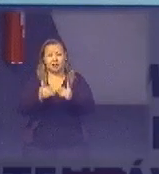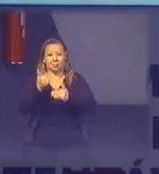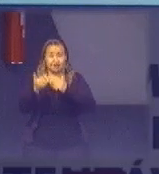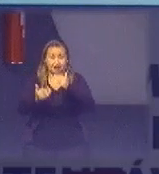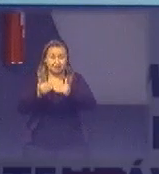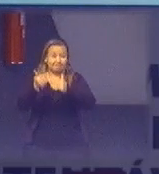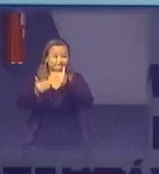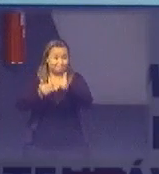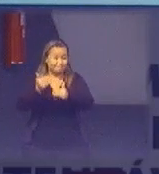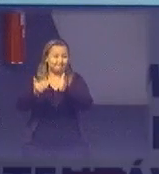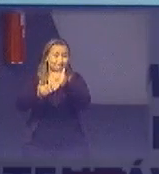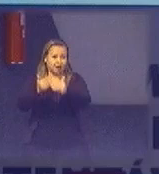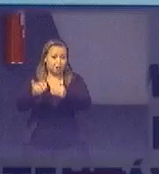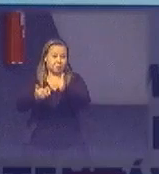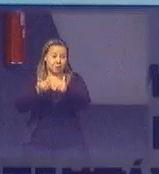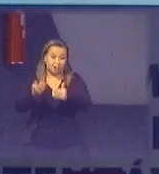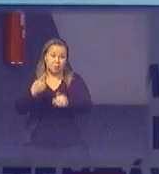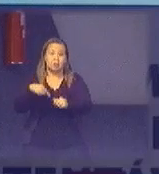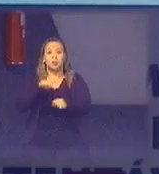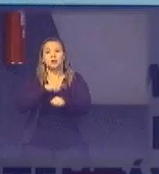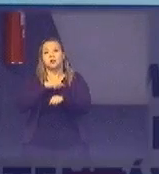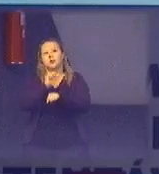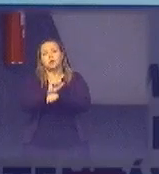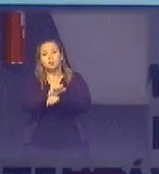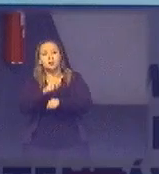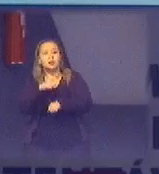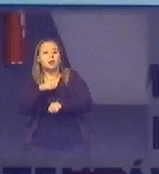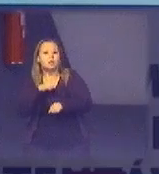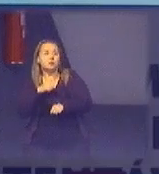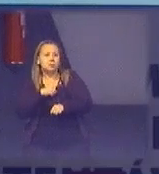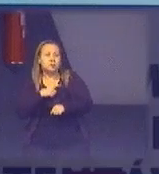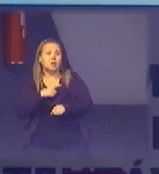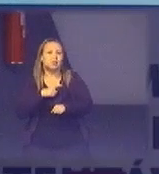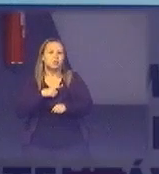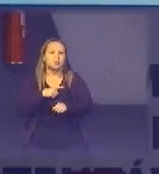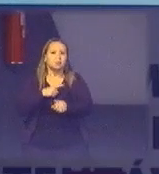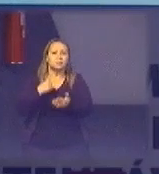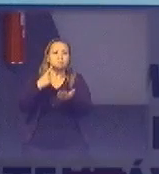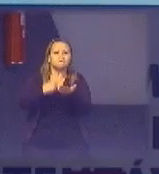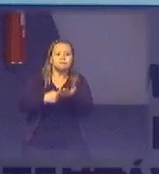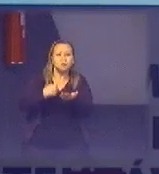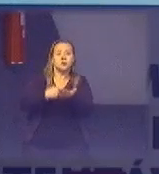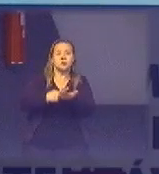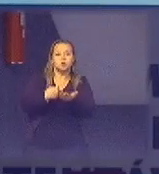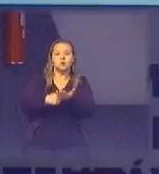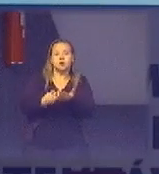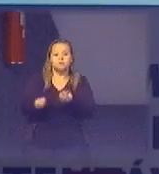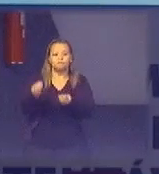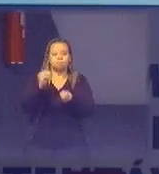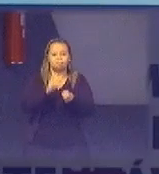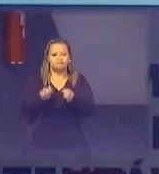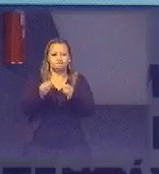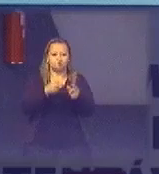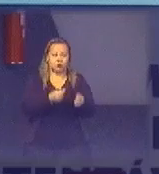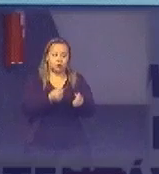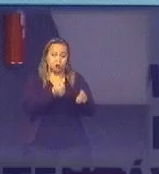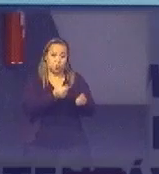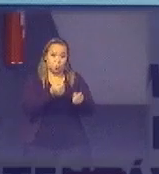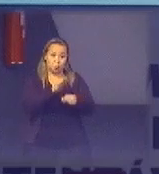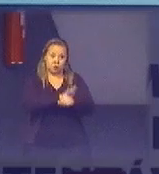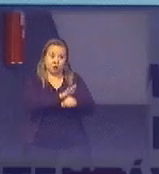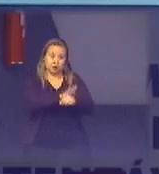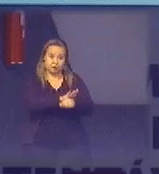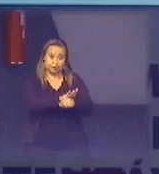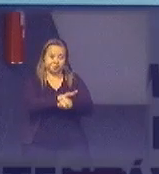muito sólido então a gente espera mesmo ter uma capilaridade grande de contribuições e a